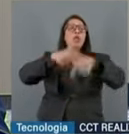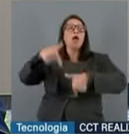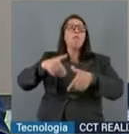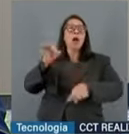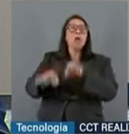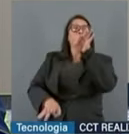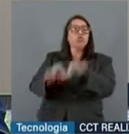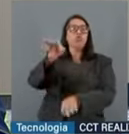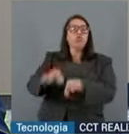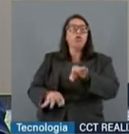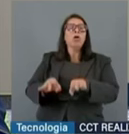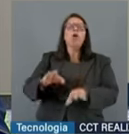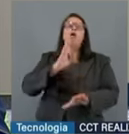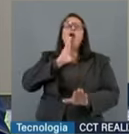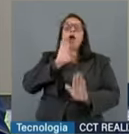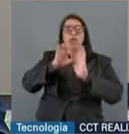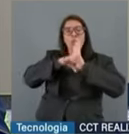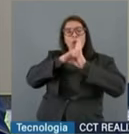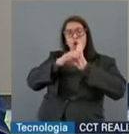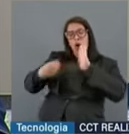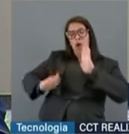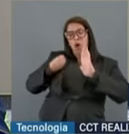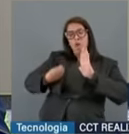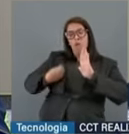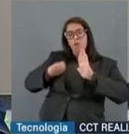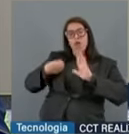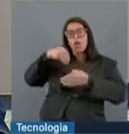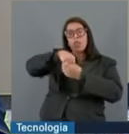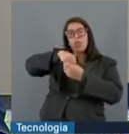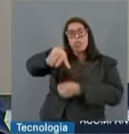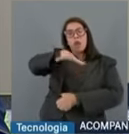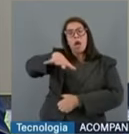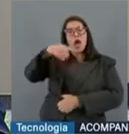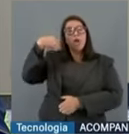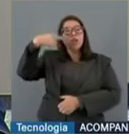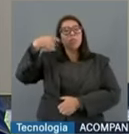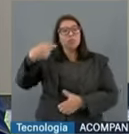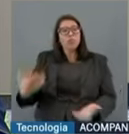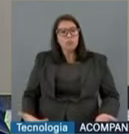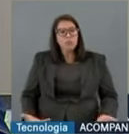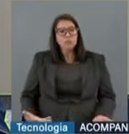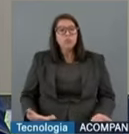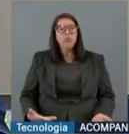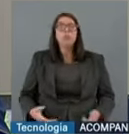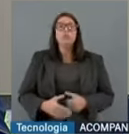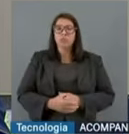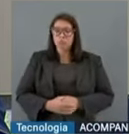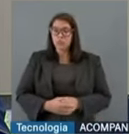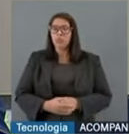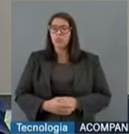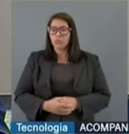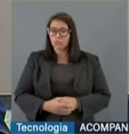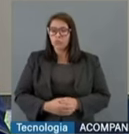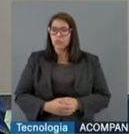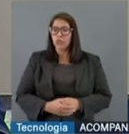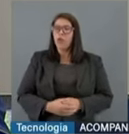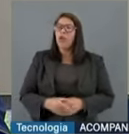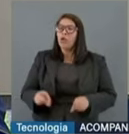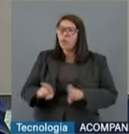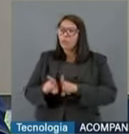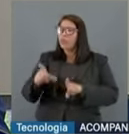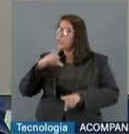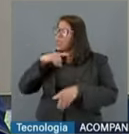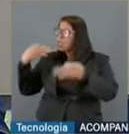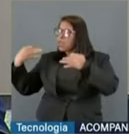minha carreira na advocacia e por ter a certeza